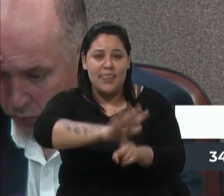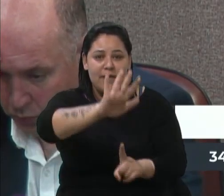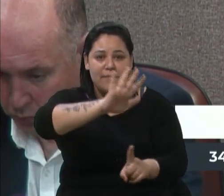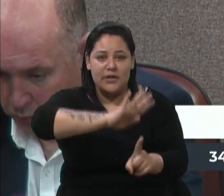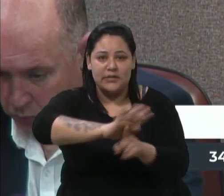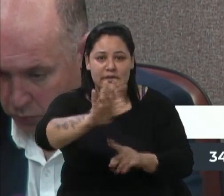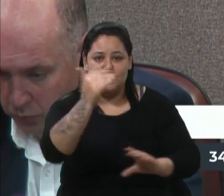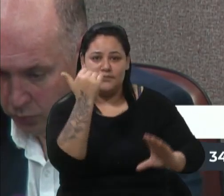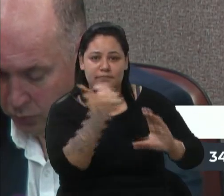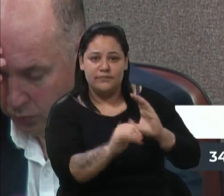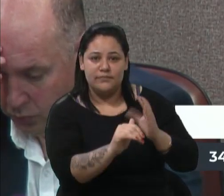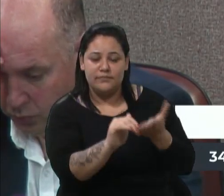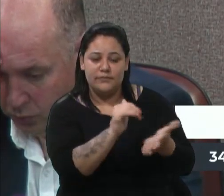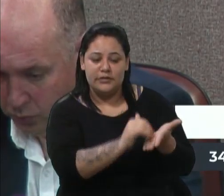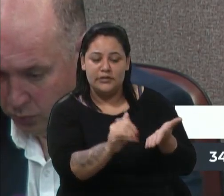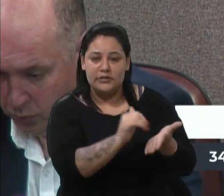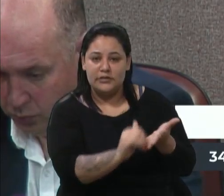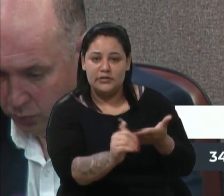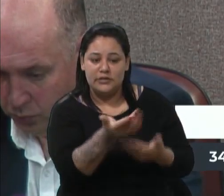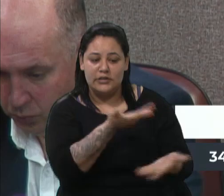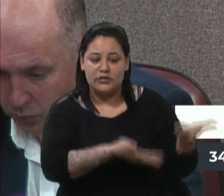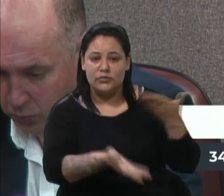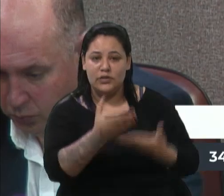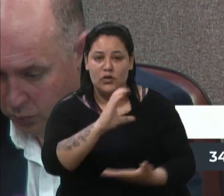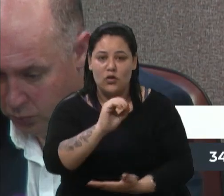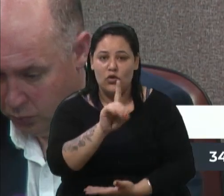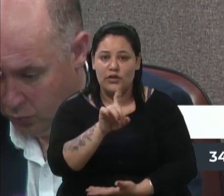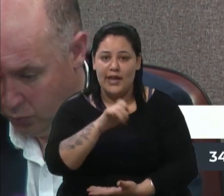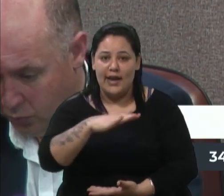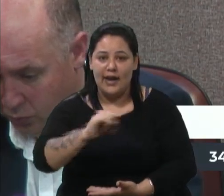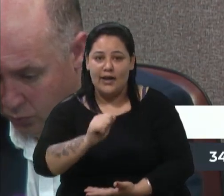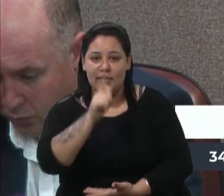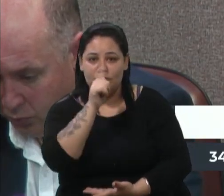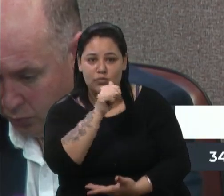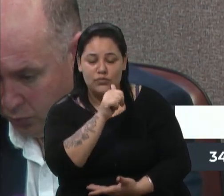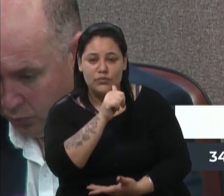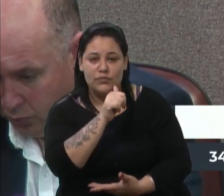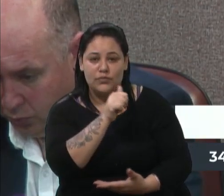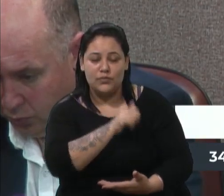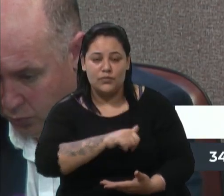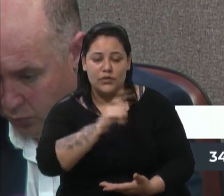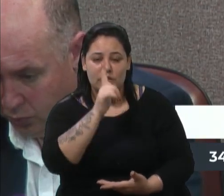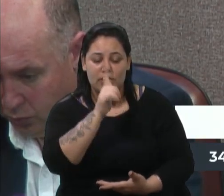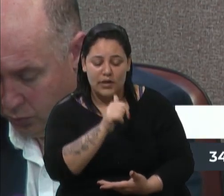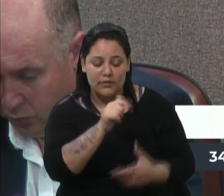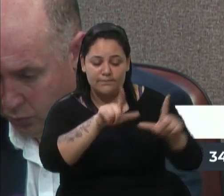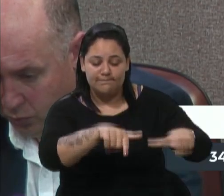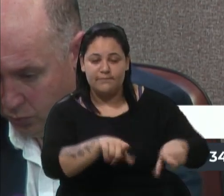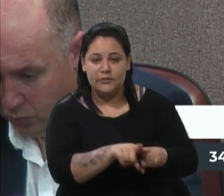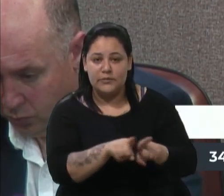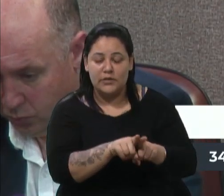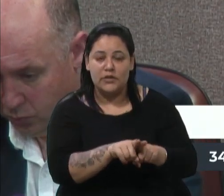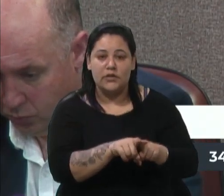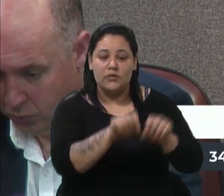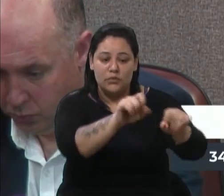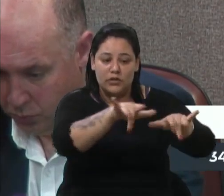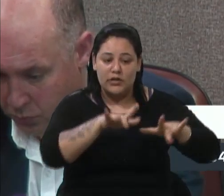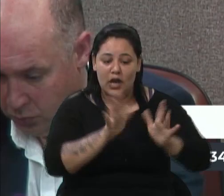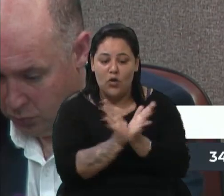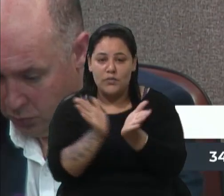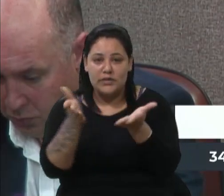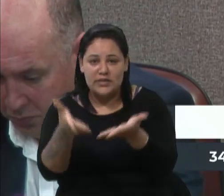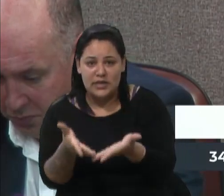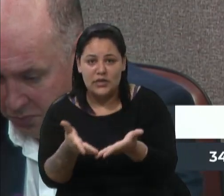secretarias, atendimento na Codeca e Samae. O plenário, como são as sessões, o grande expediente,